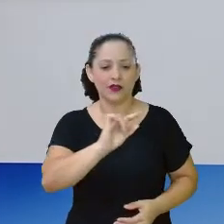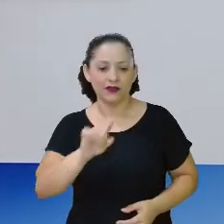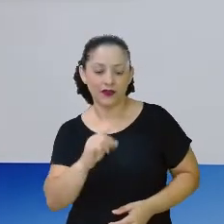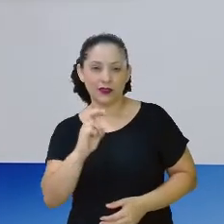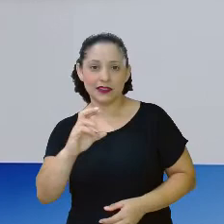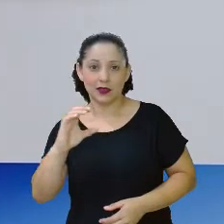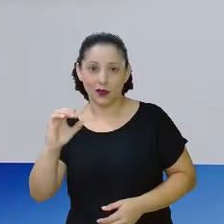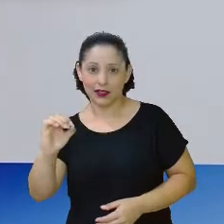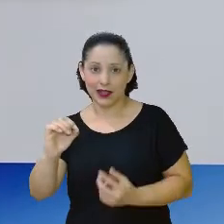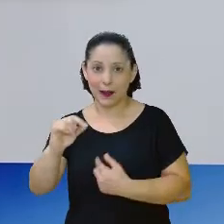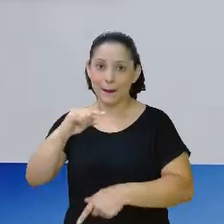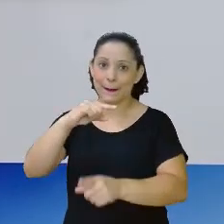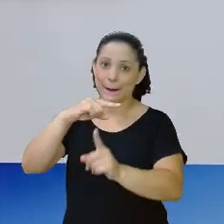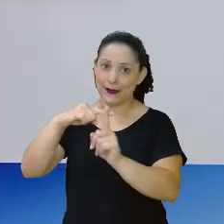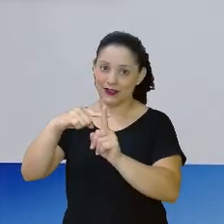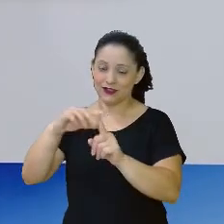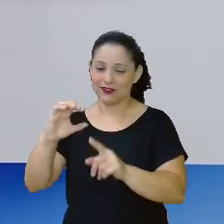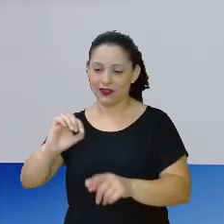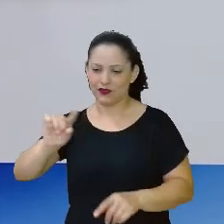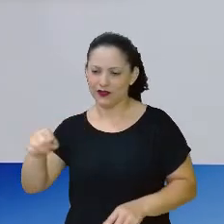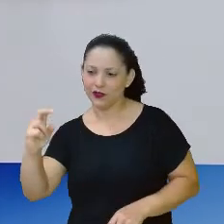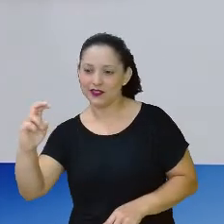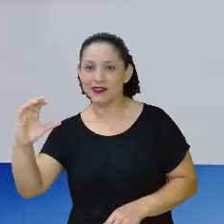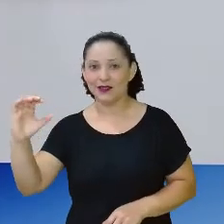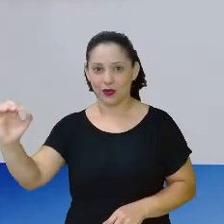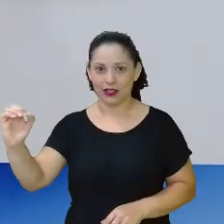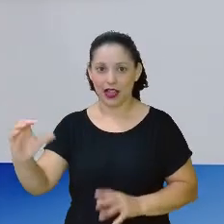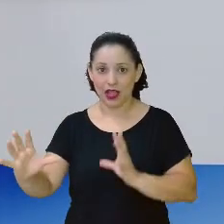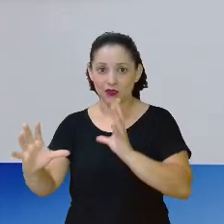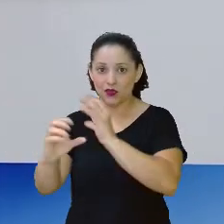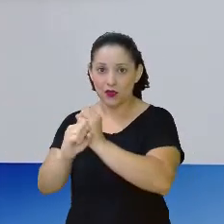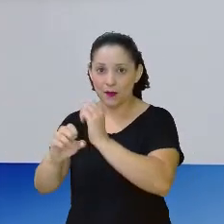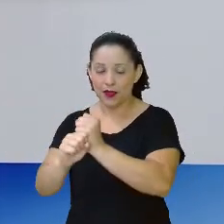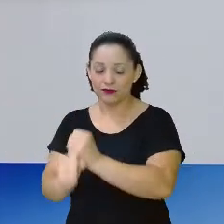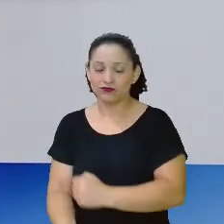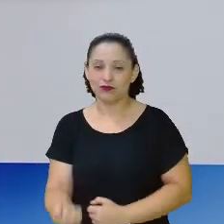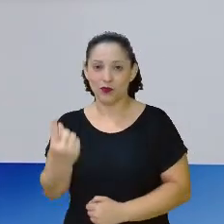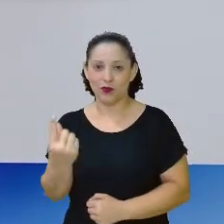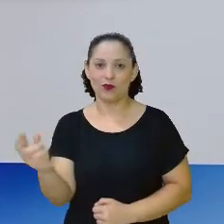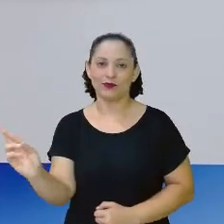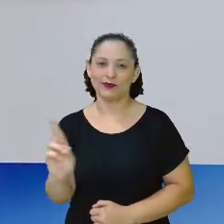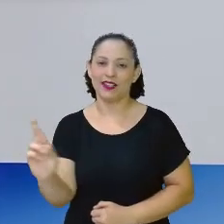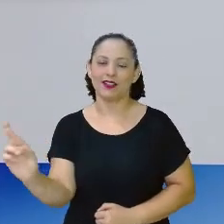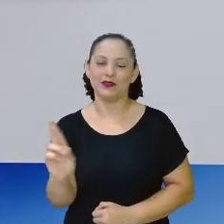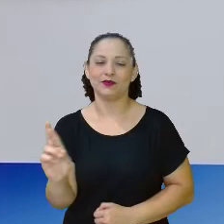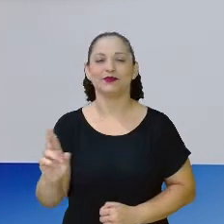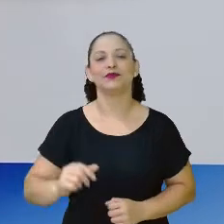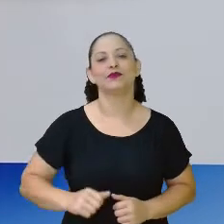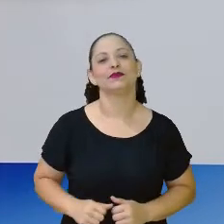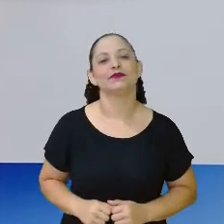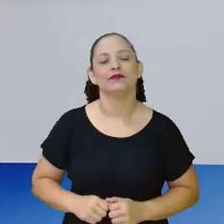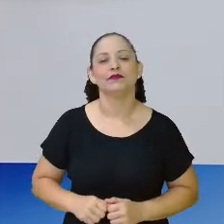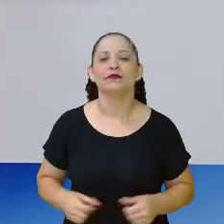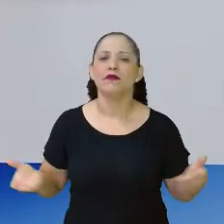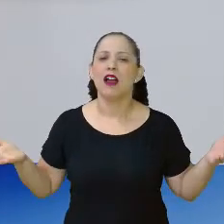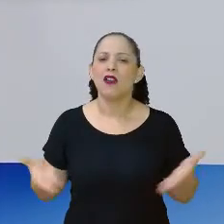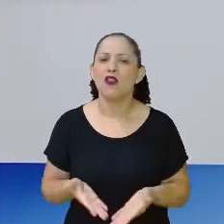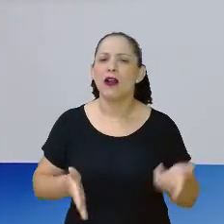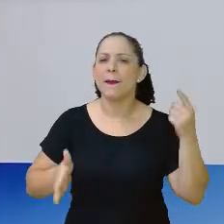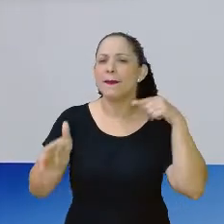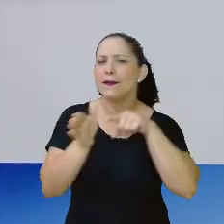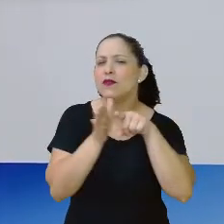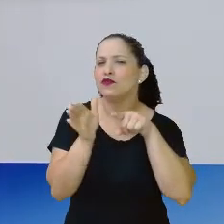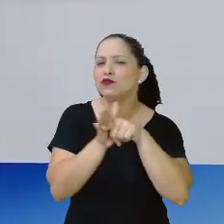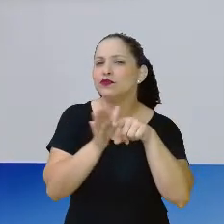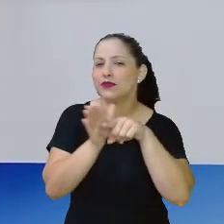50 centavos mais 50 centavos, eu tenho um real. Agora eu pergunto